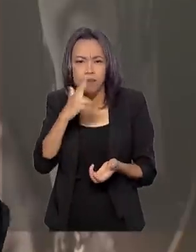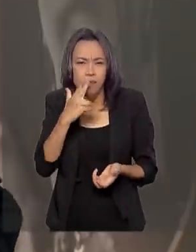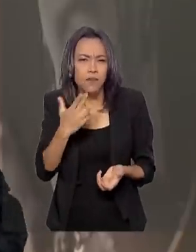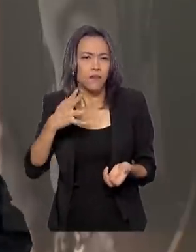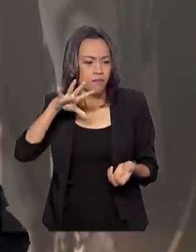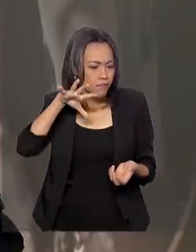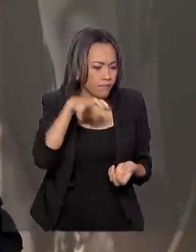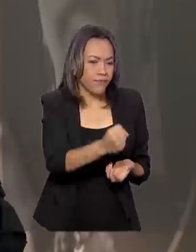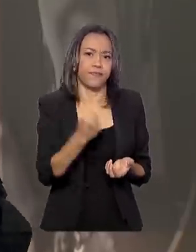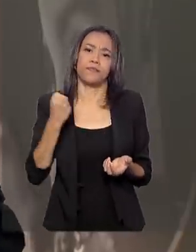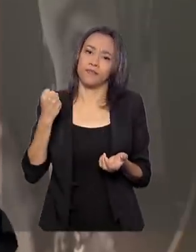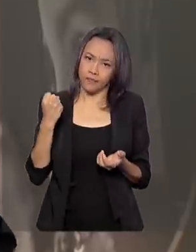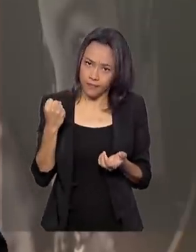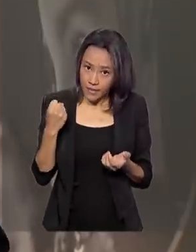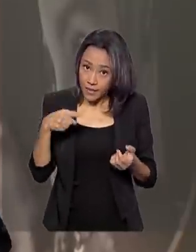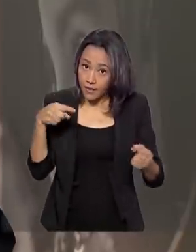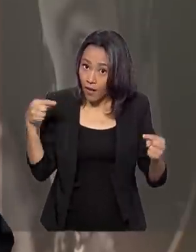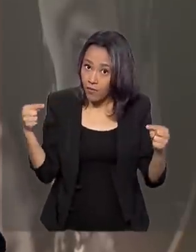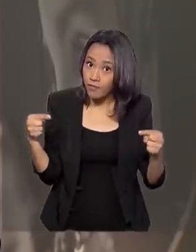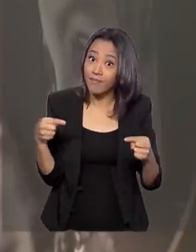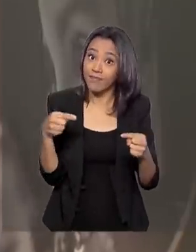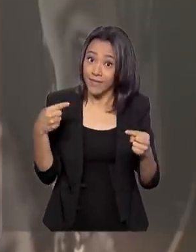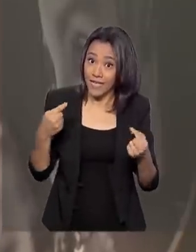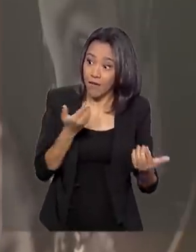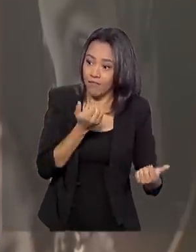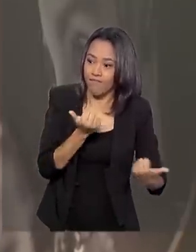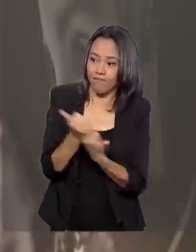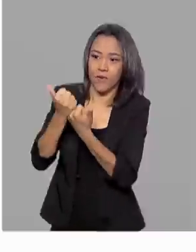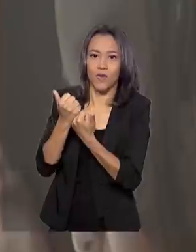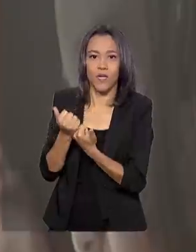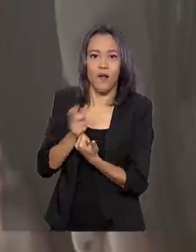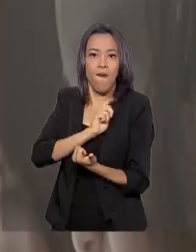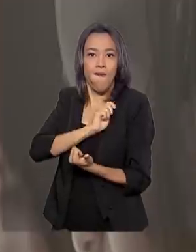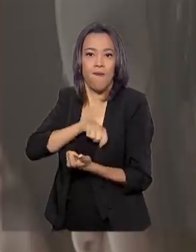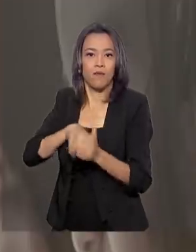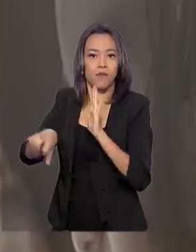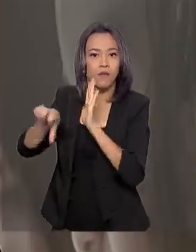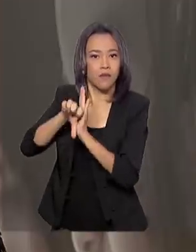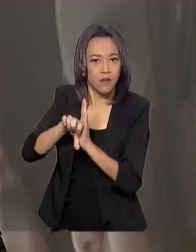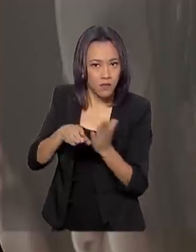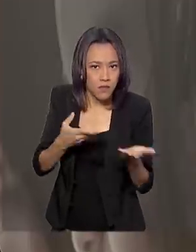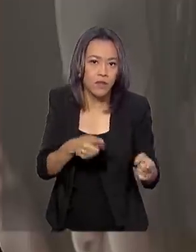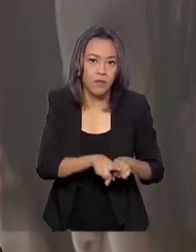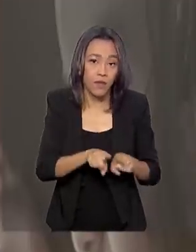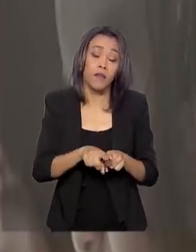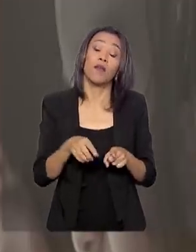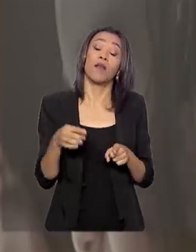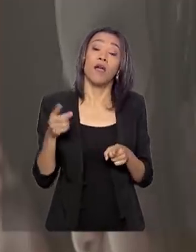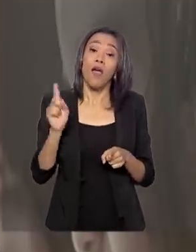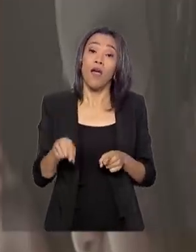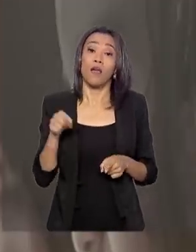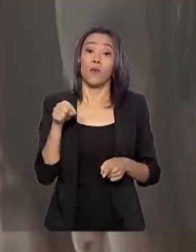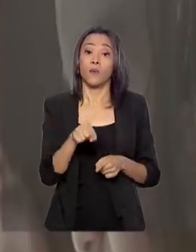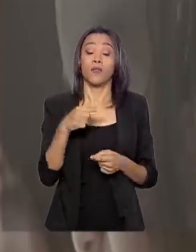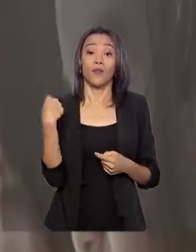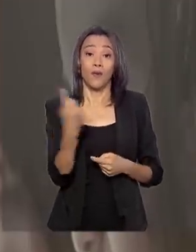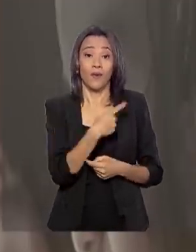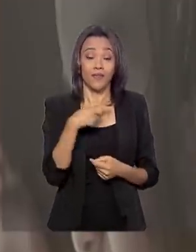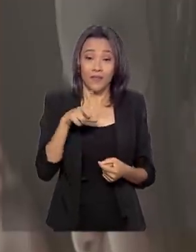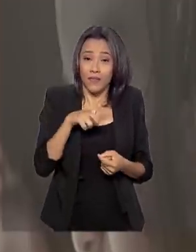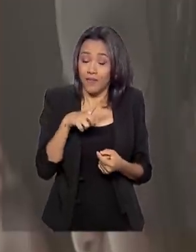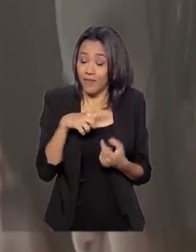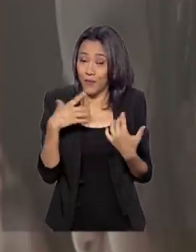intimamente ligado com o processo de financiamento do crime organizado. E é uma matéria que nós temos uma contribuição